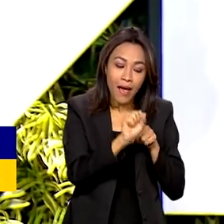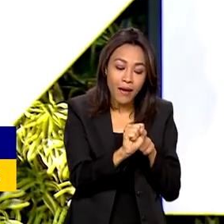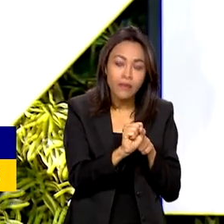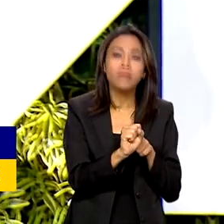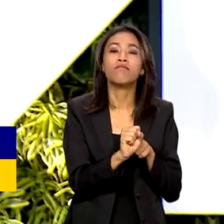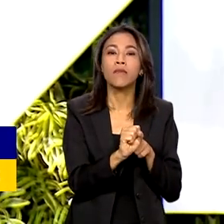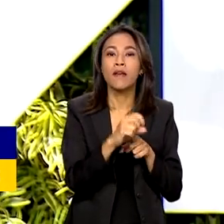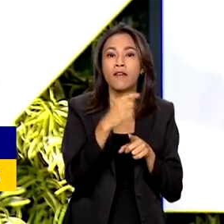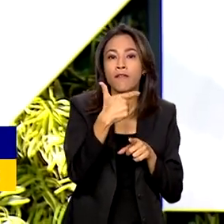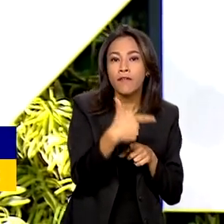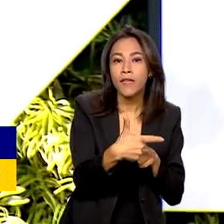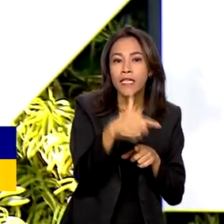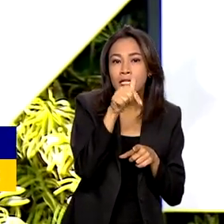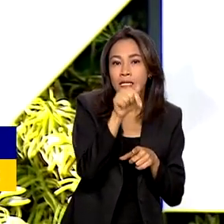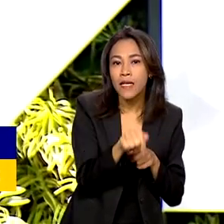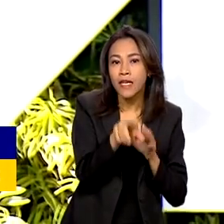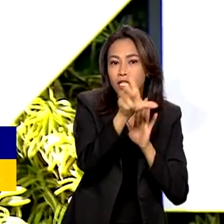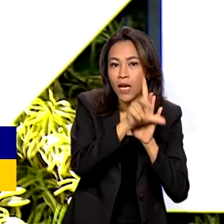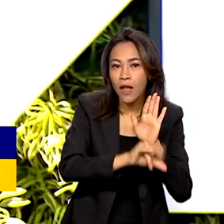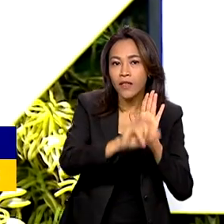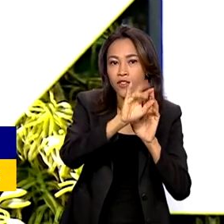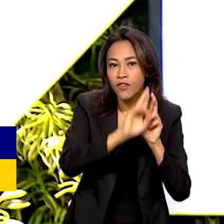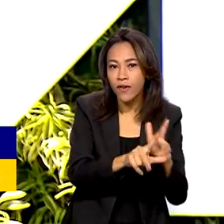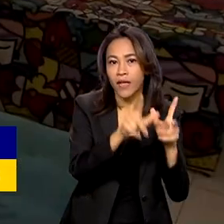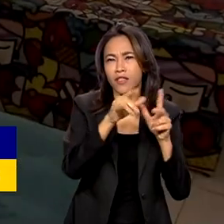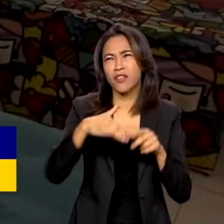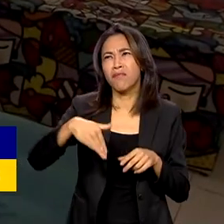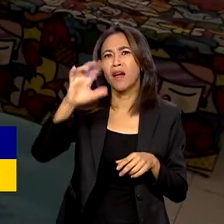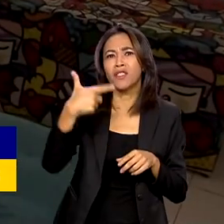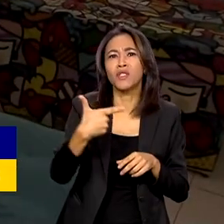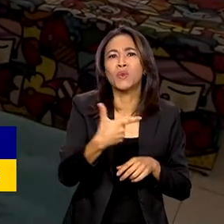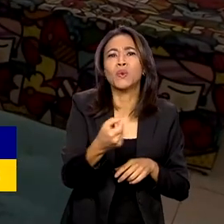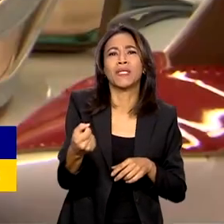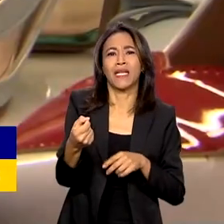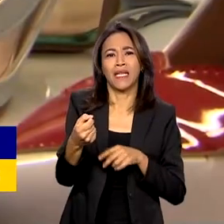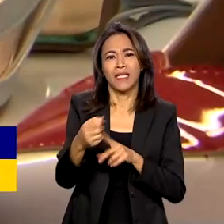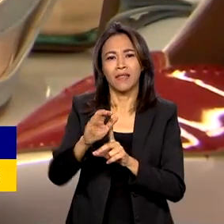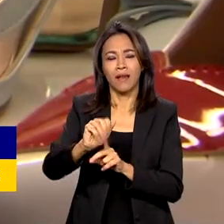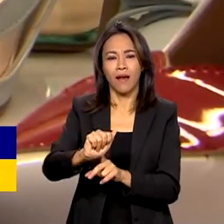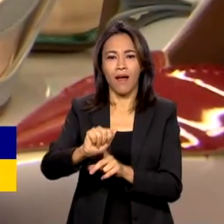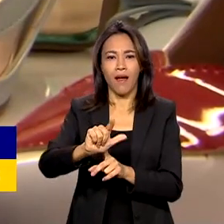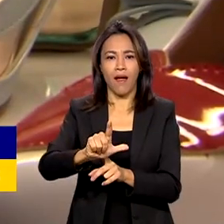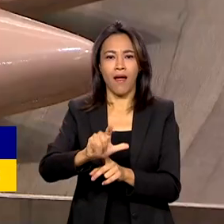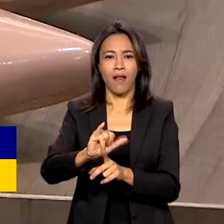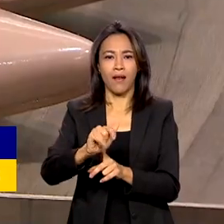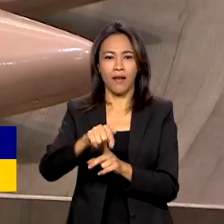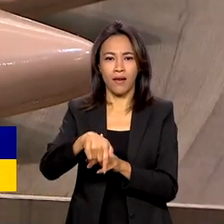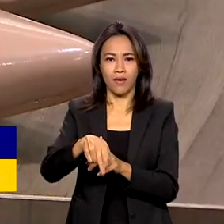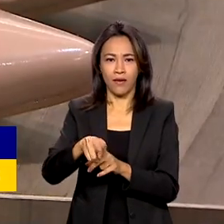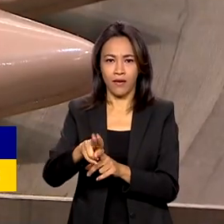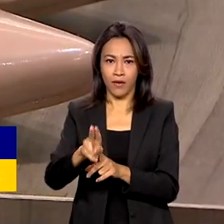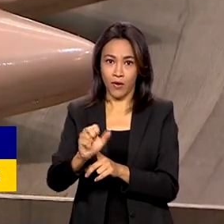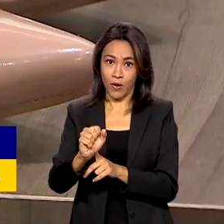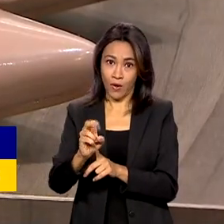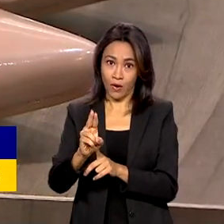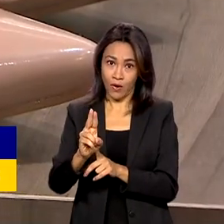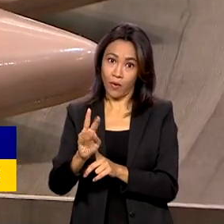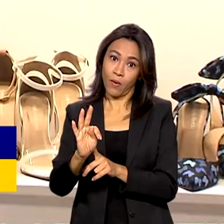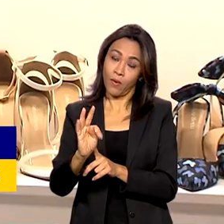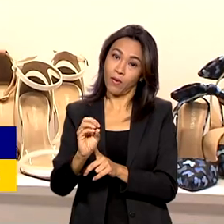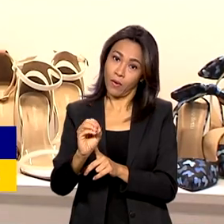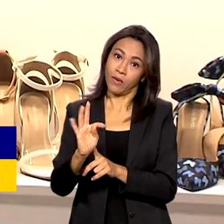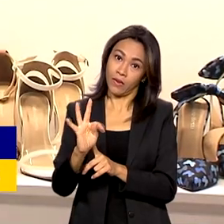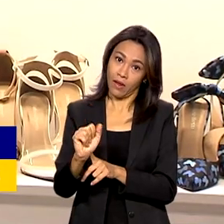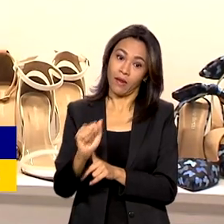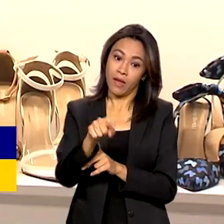e mais de 200 alíquotas O custo Brasil foi medido pela primeira vez em 2019